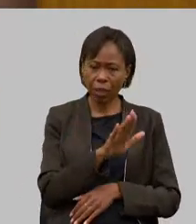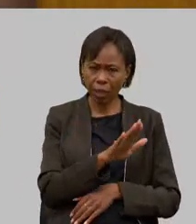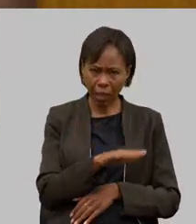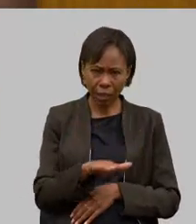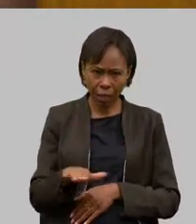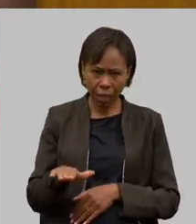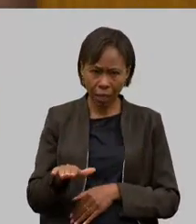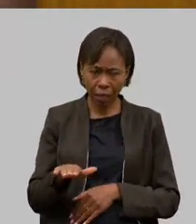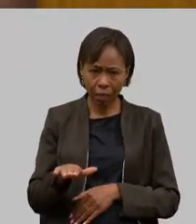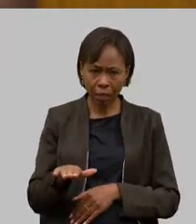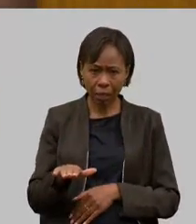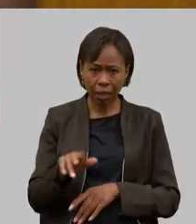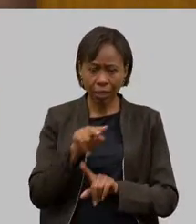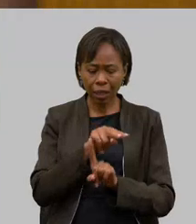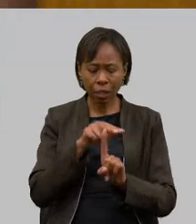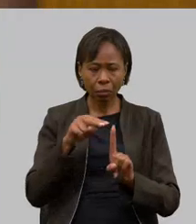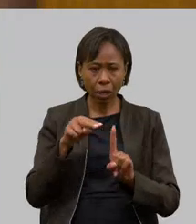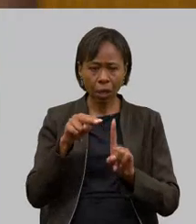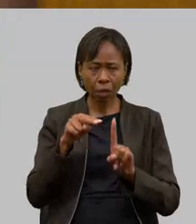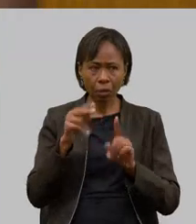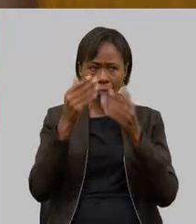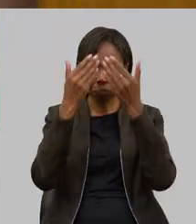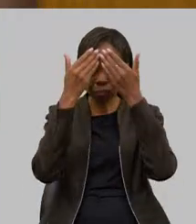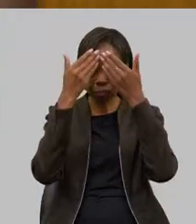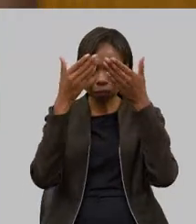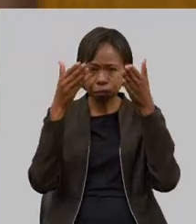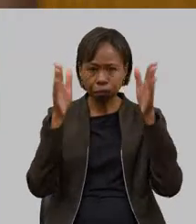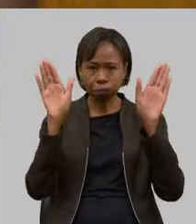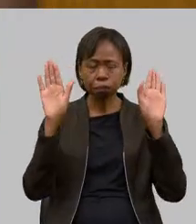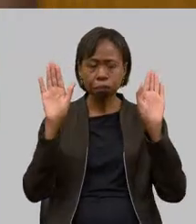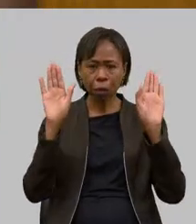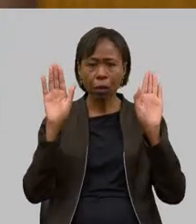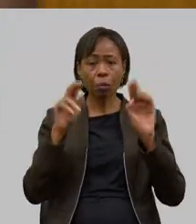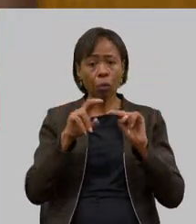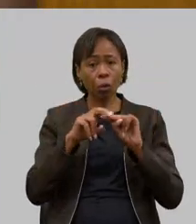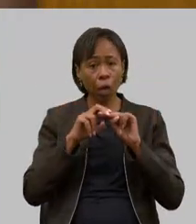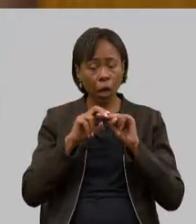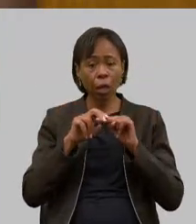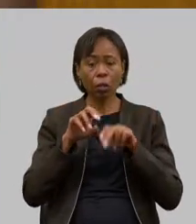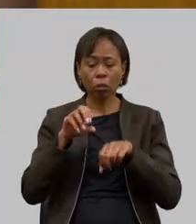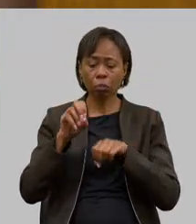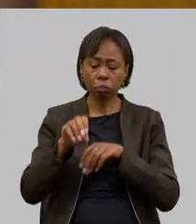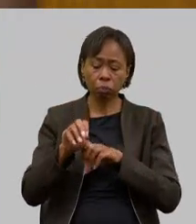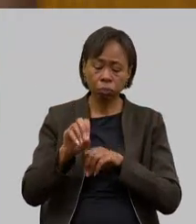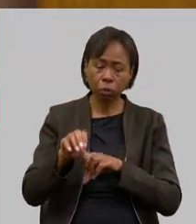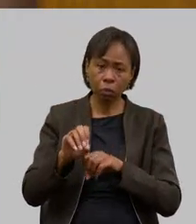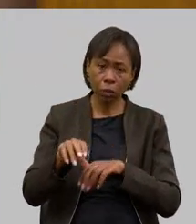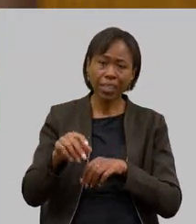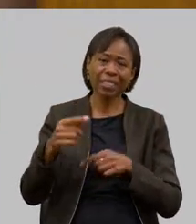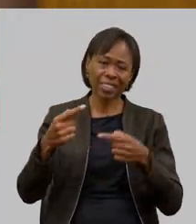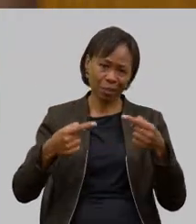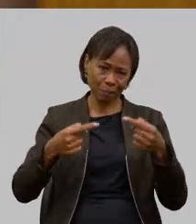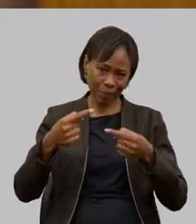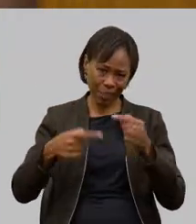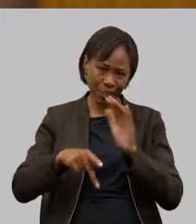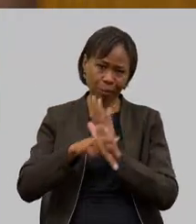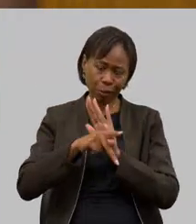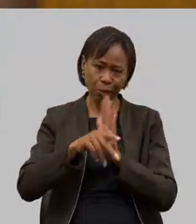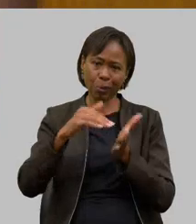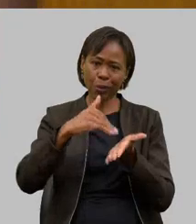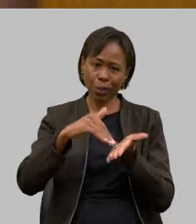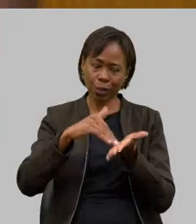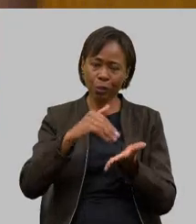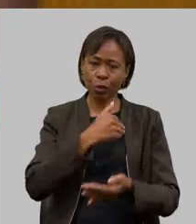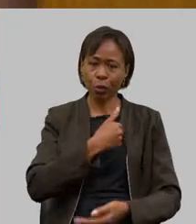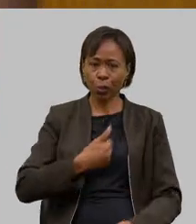ponto de vista ampliado através das políticas implementadas pelo secretário pelo governo Zema